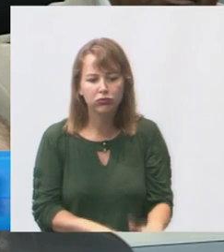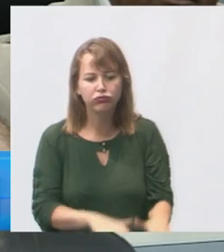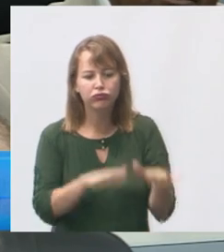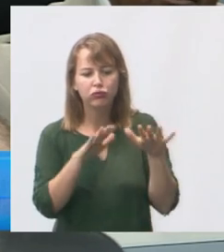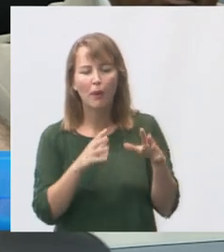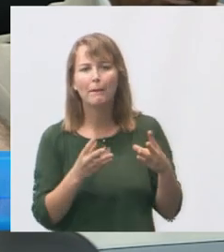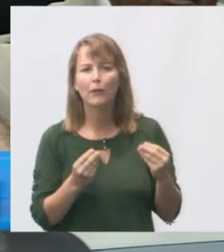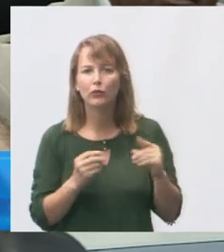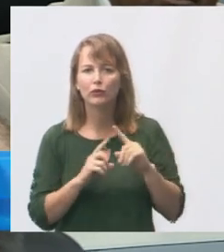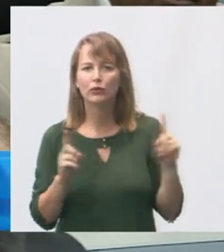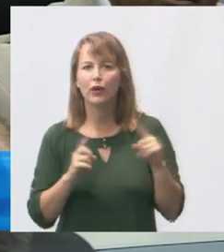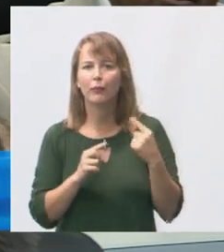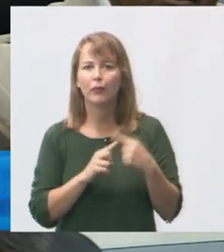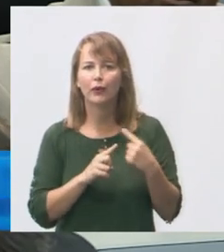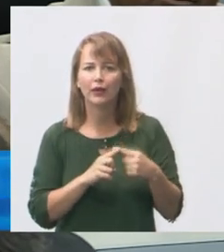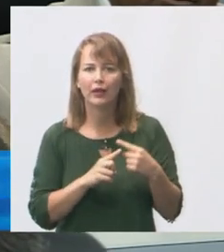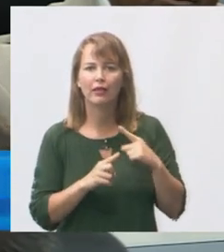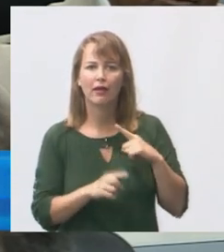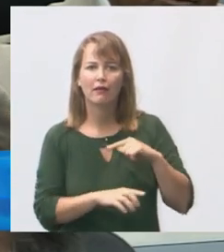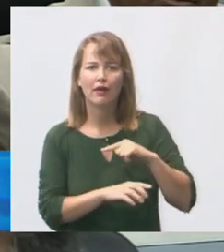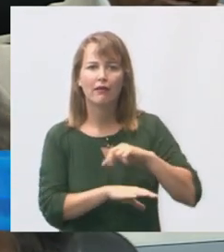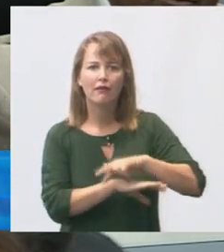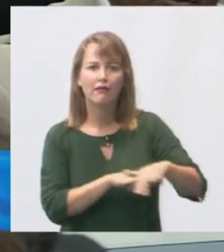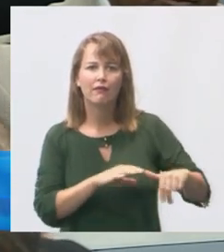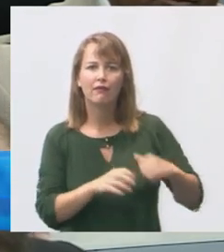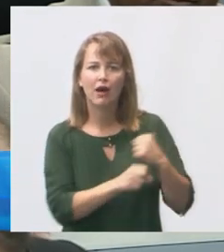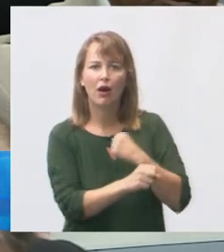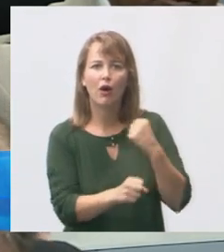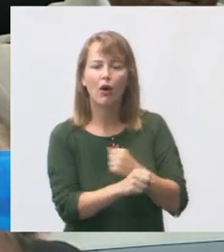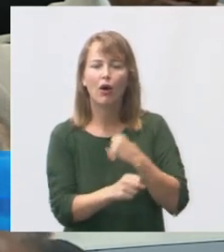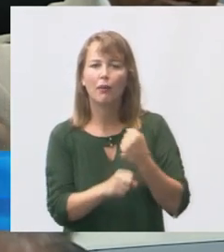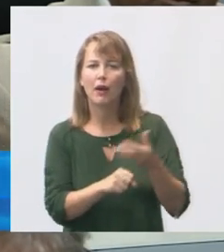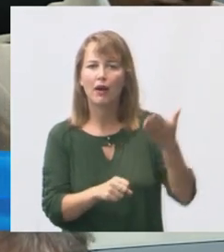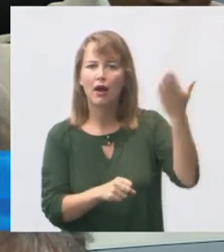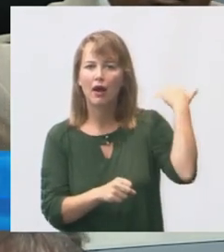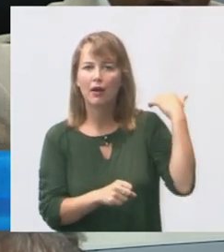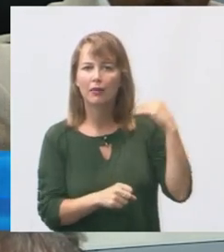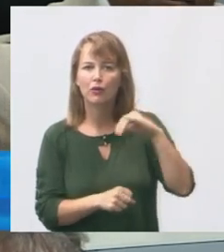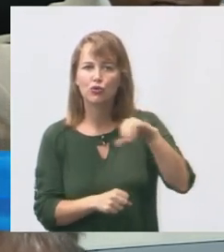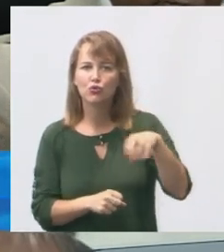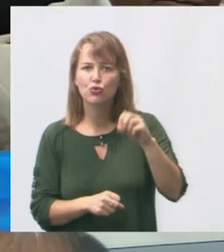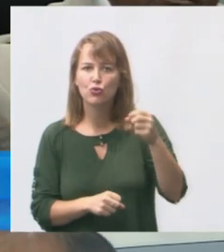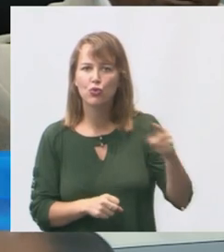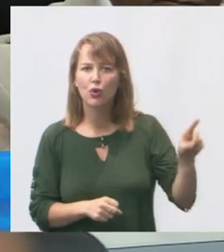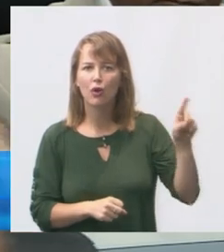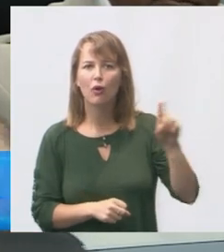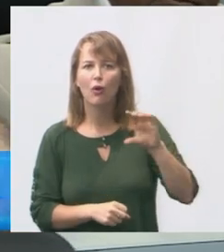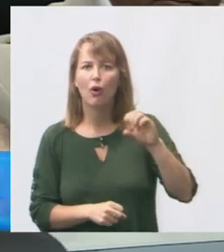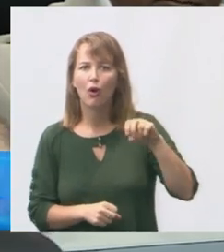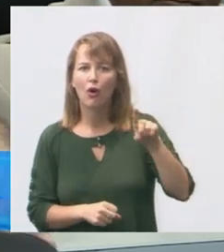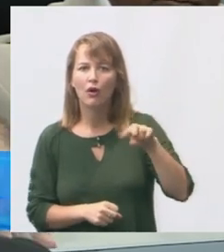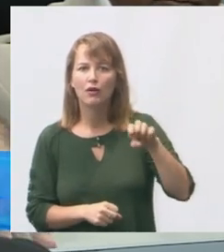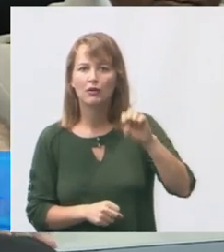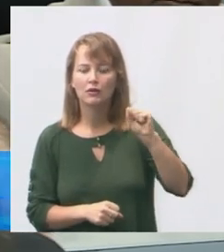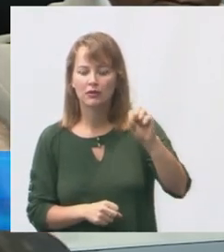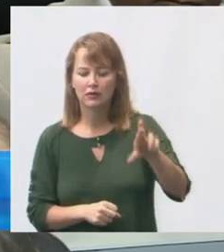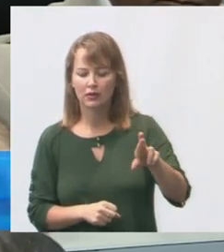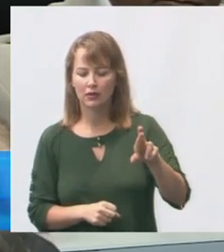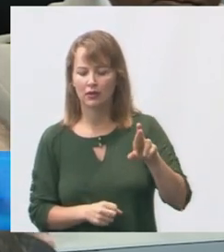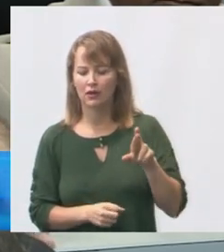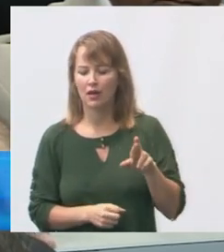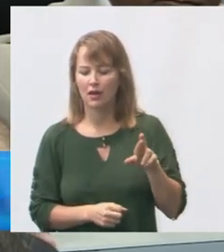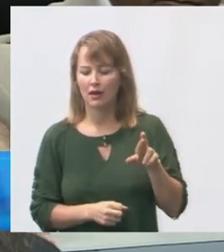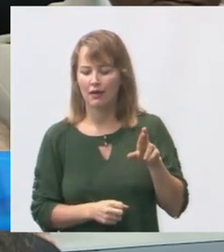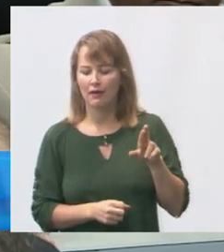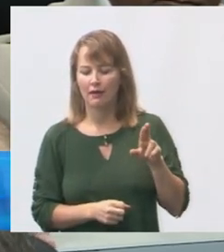feito várias obras de drenagem na época de João Cosa que muitas pessoas esquecem disso né igual a estação Cândido Portinari mas a